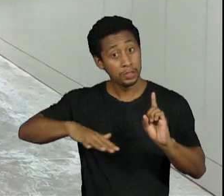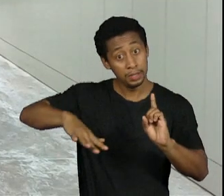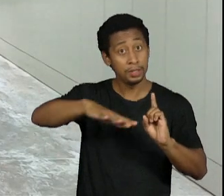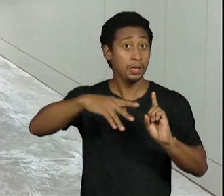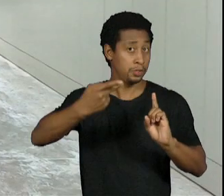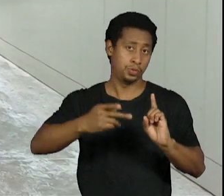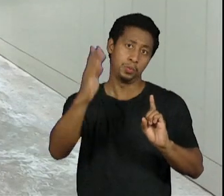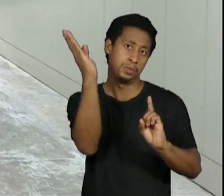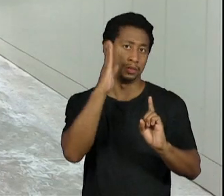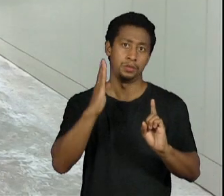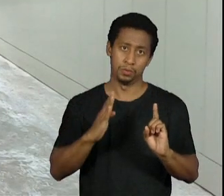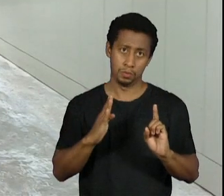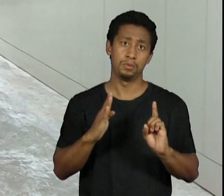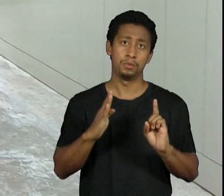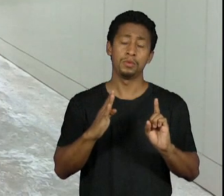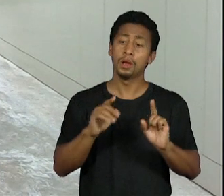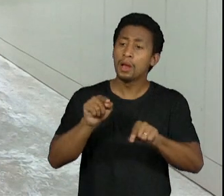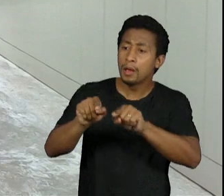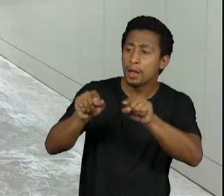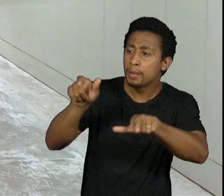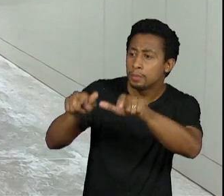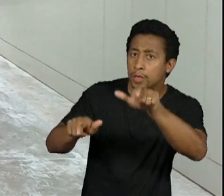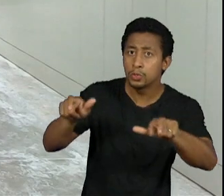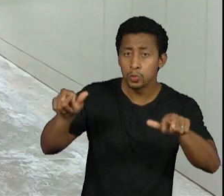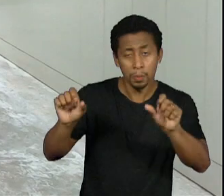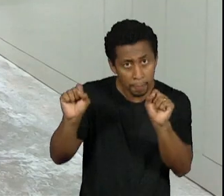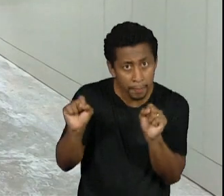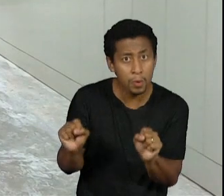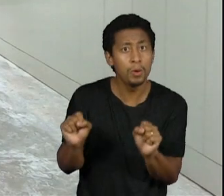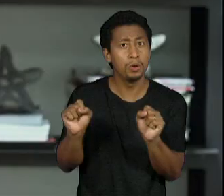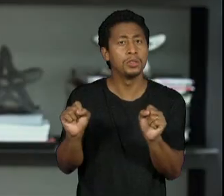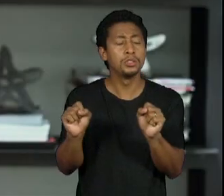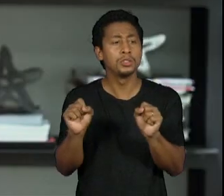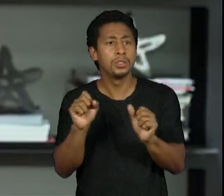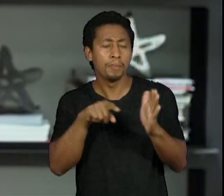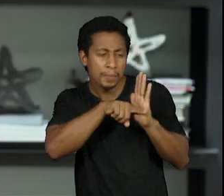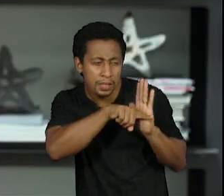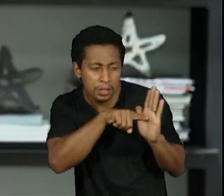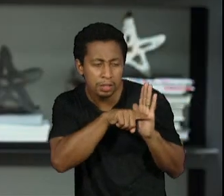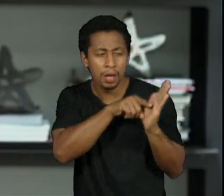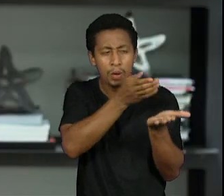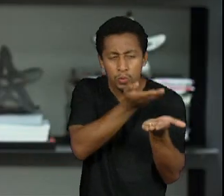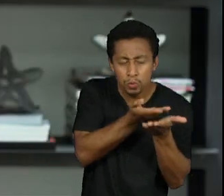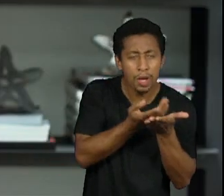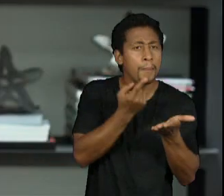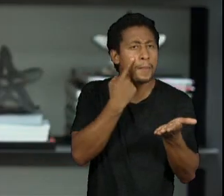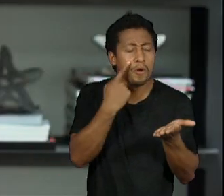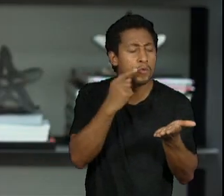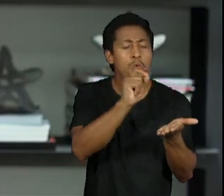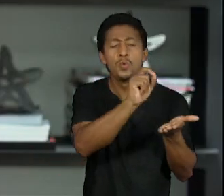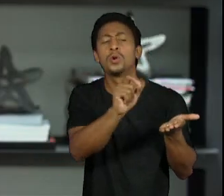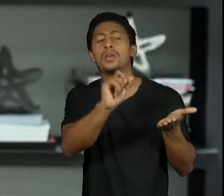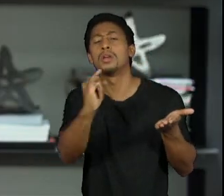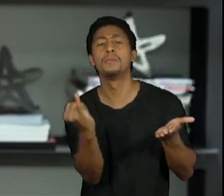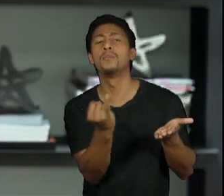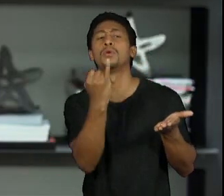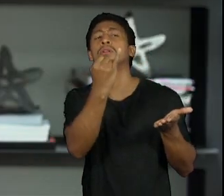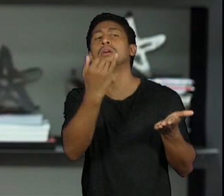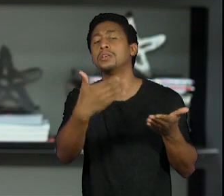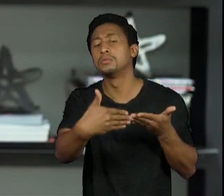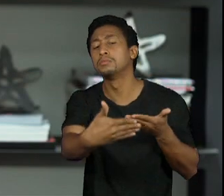possam consultar o anuário aquilo que foi mais importante na publicidade para que elas possam ver o que vai ser importante daqui a pouco